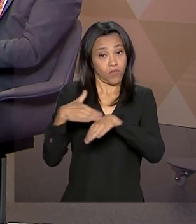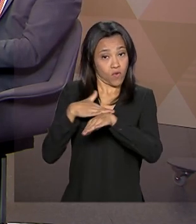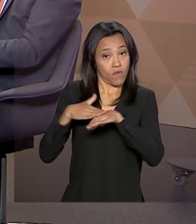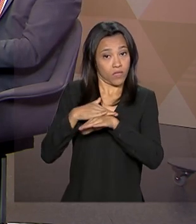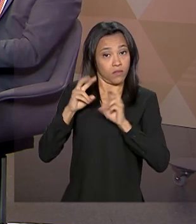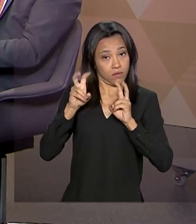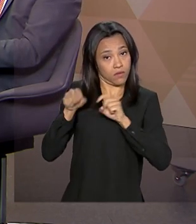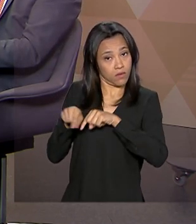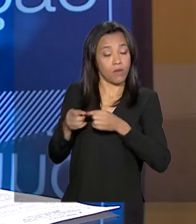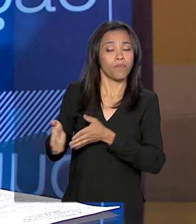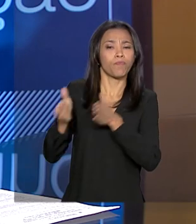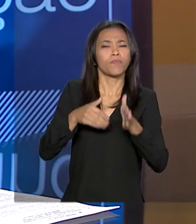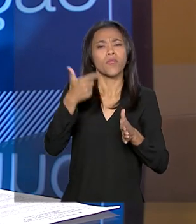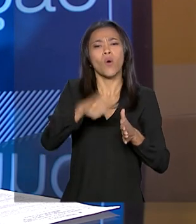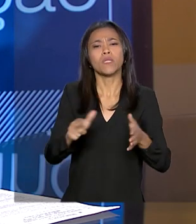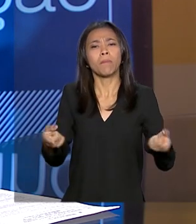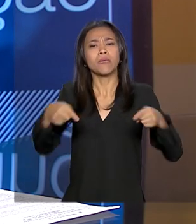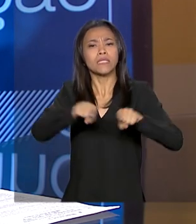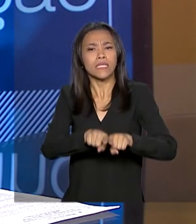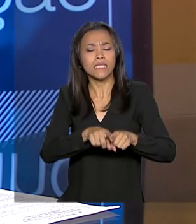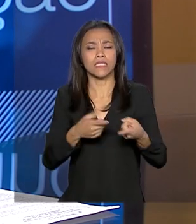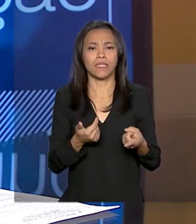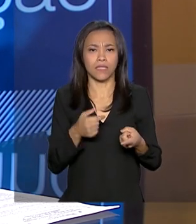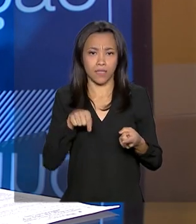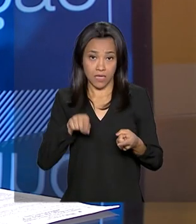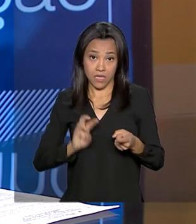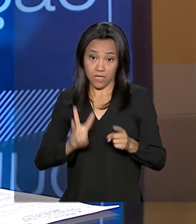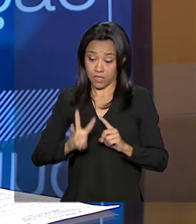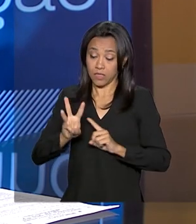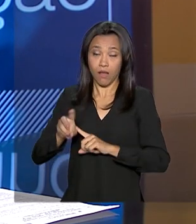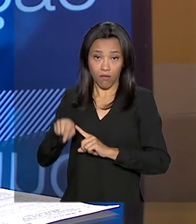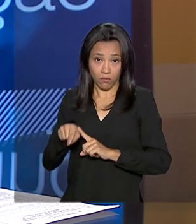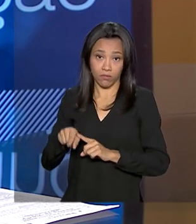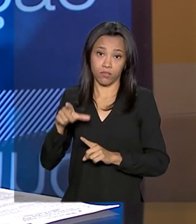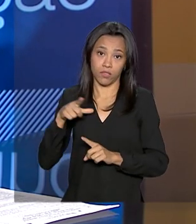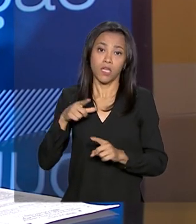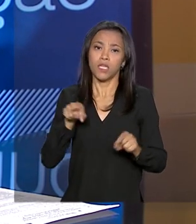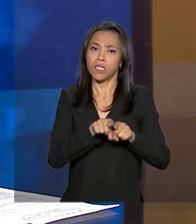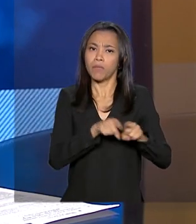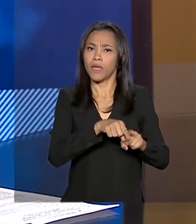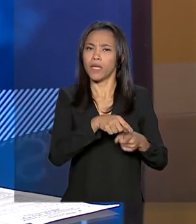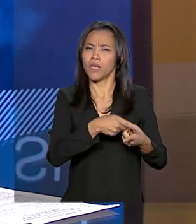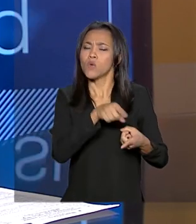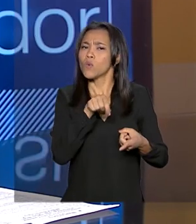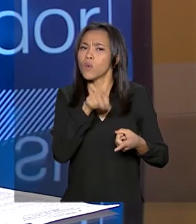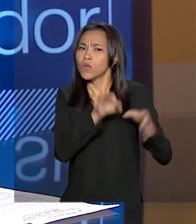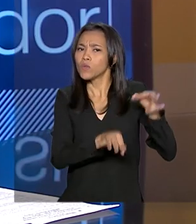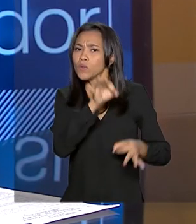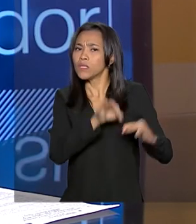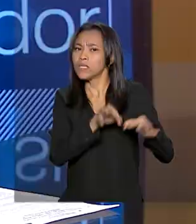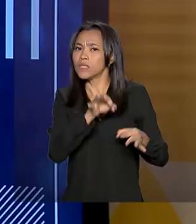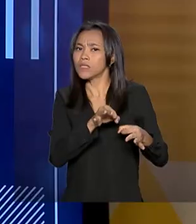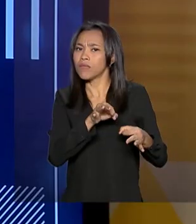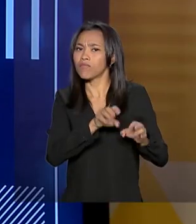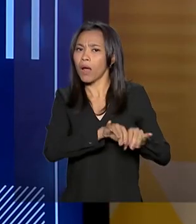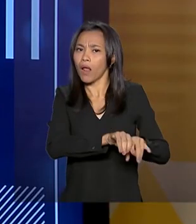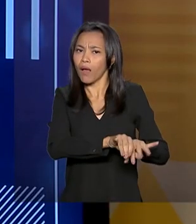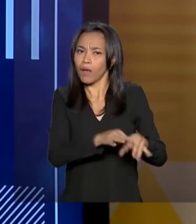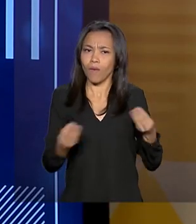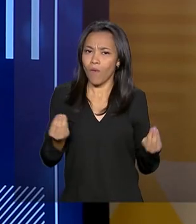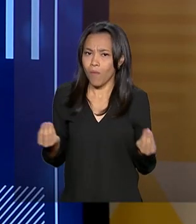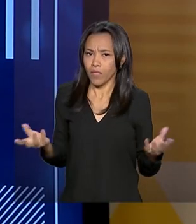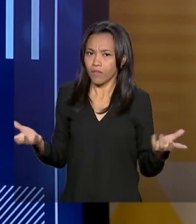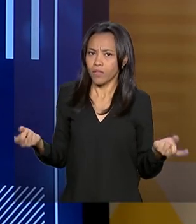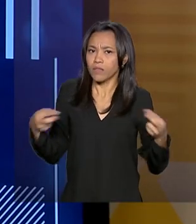E a parceria, a integração entre o consumidor.gov.br e o processo judicial eletrônico? Pois então, a gente